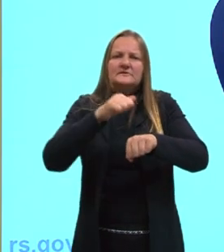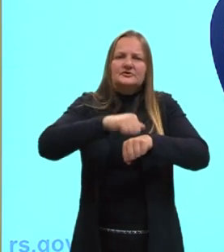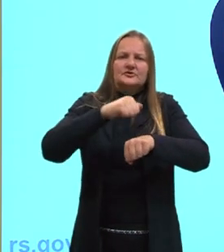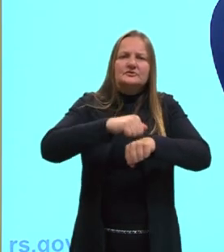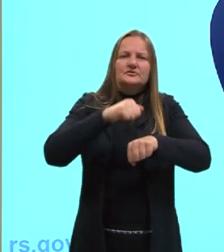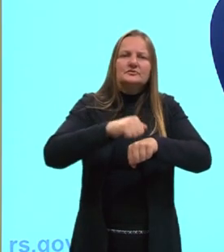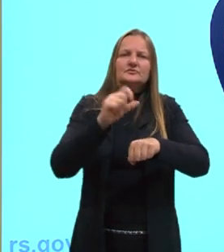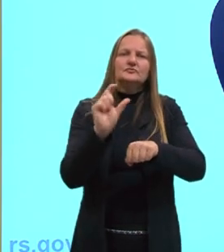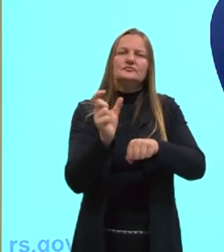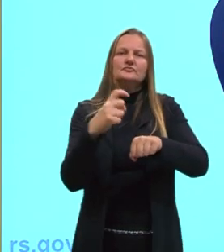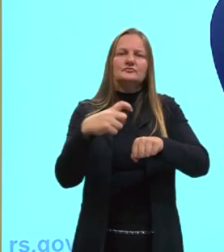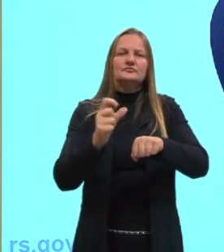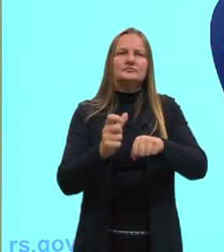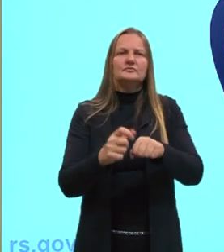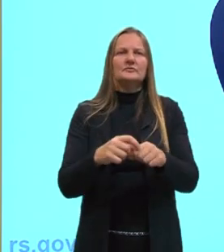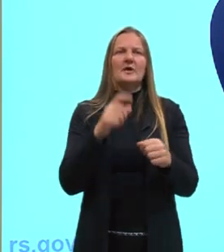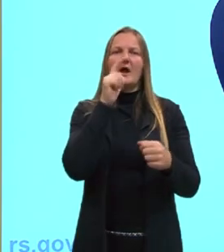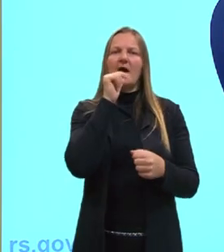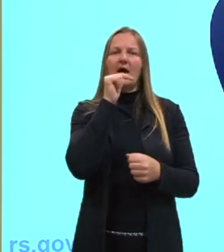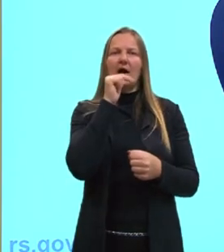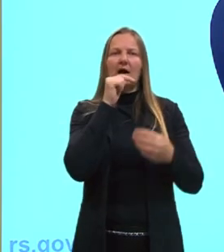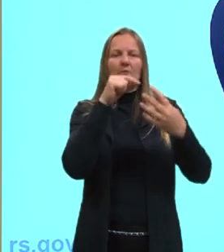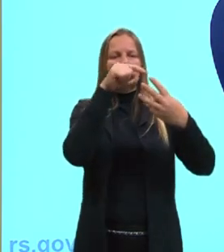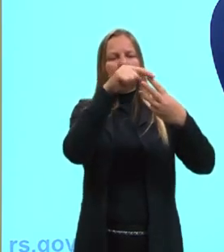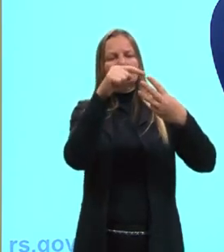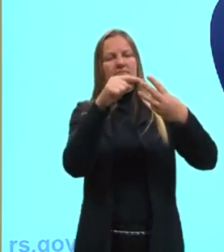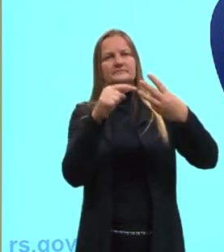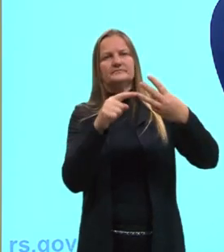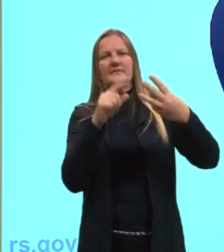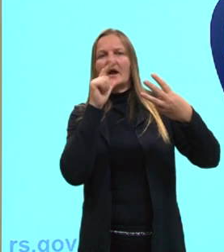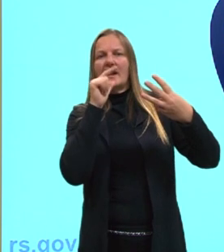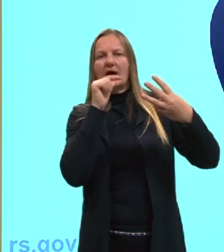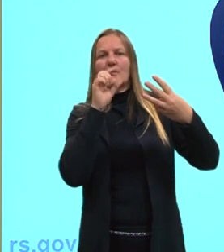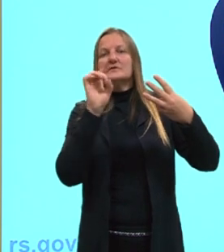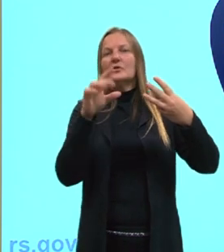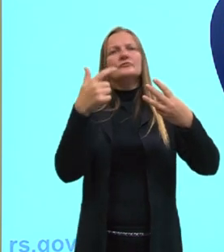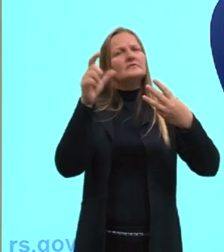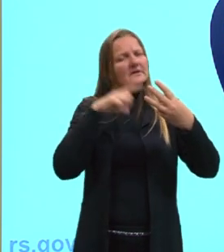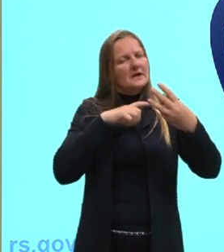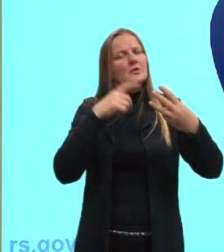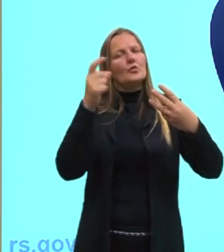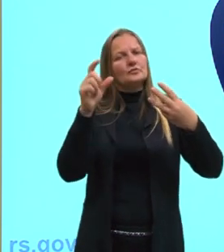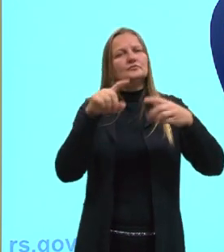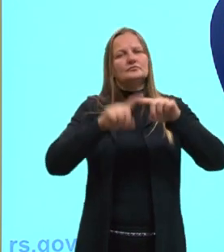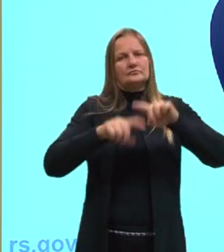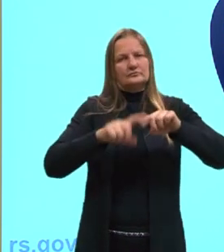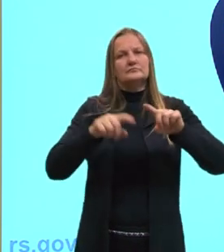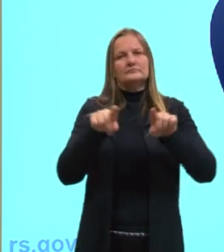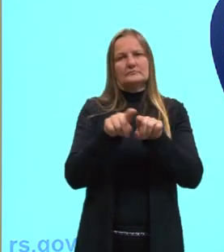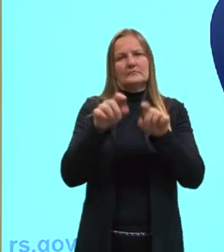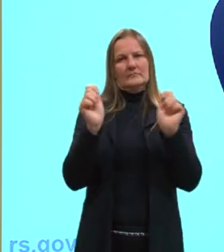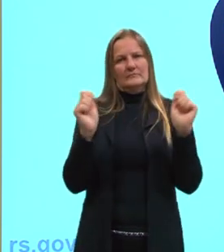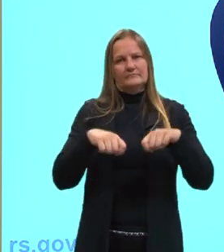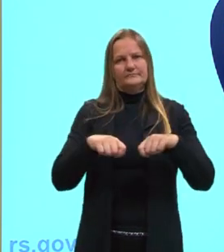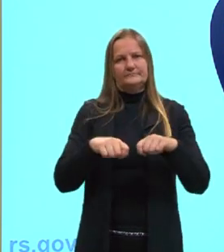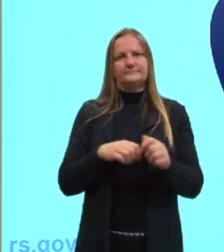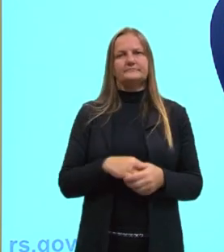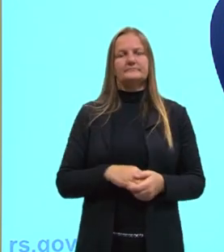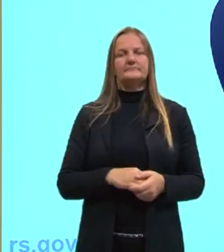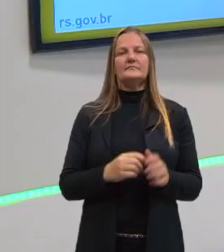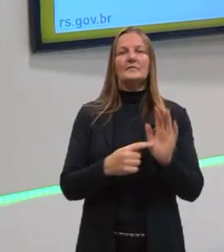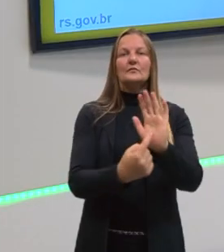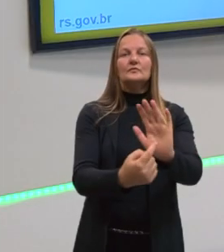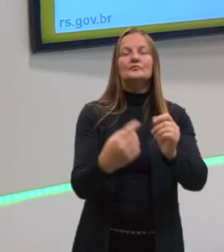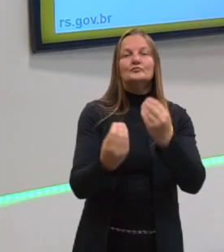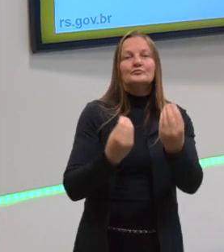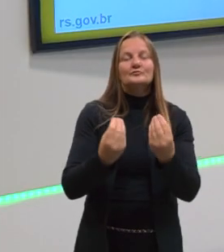trouxe a água, tá? Em seus três estados, mas não somente a água, tá? Outros materiais também, eles vão se apresentar